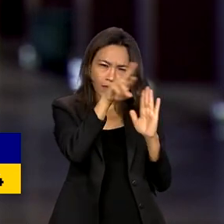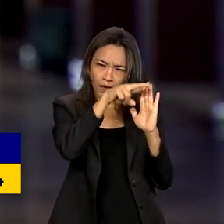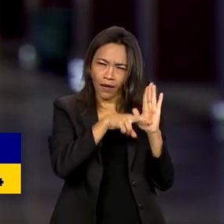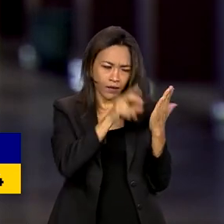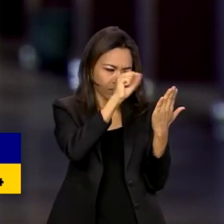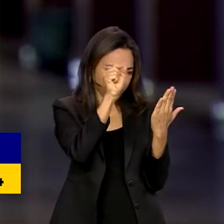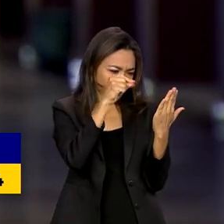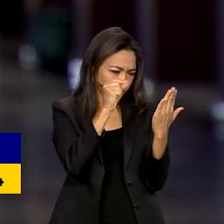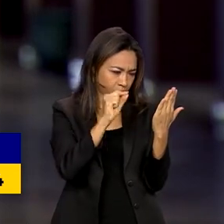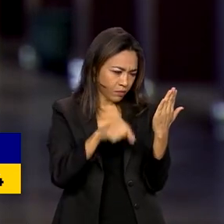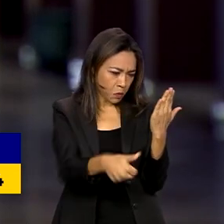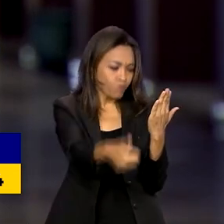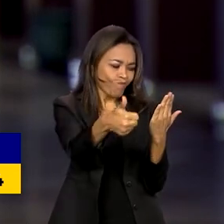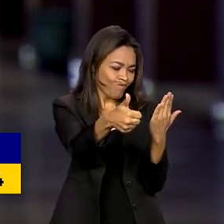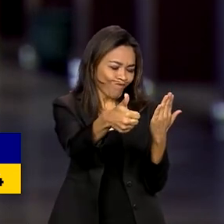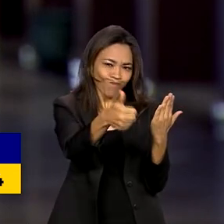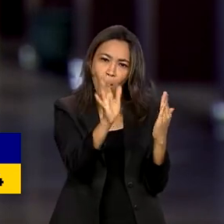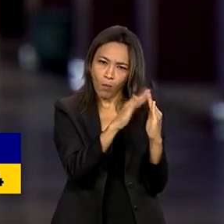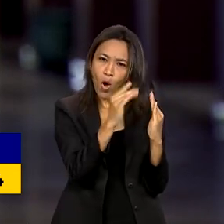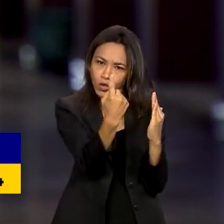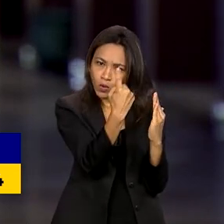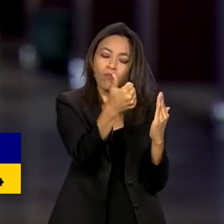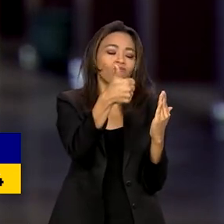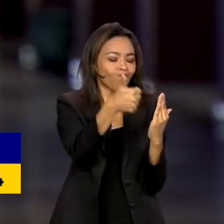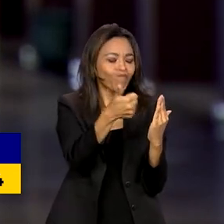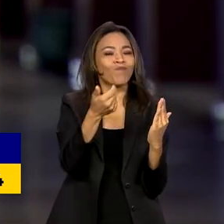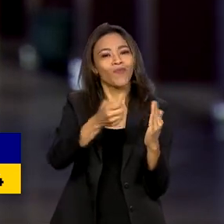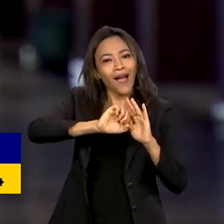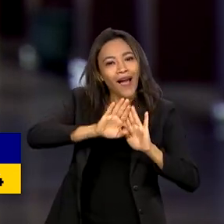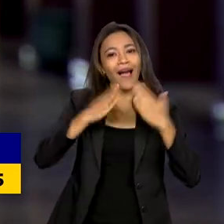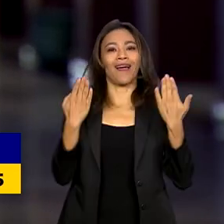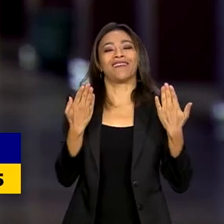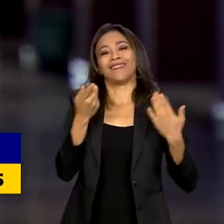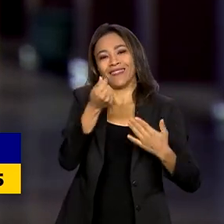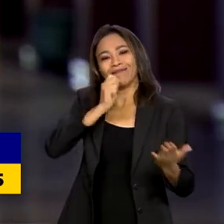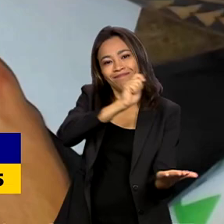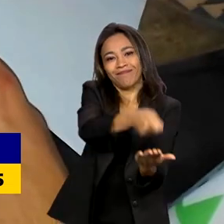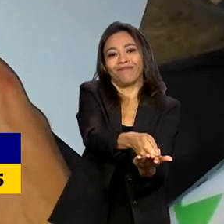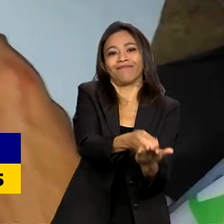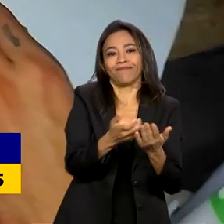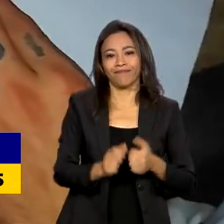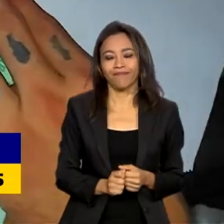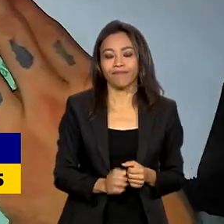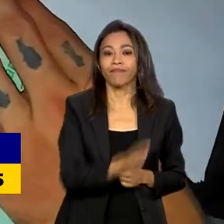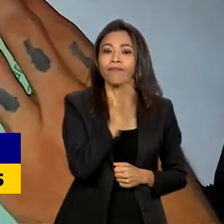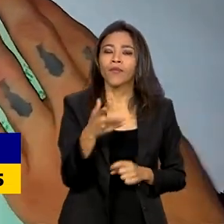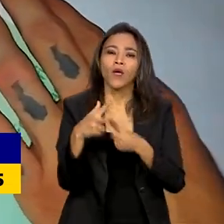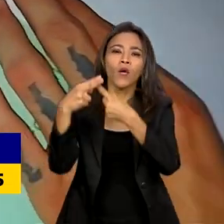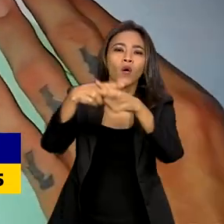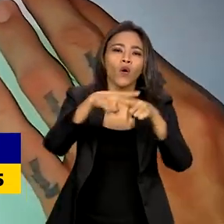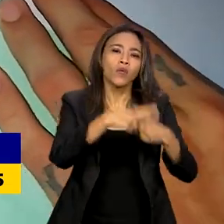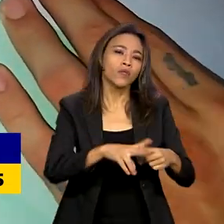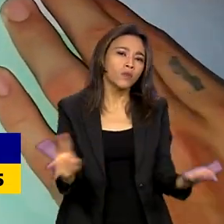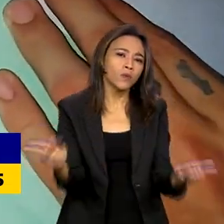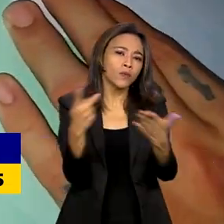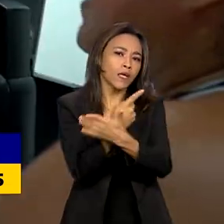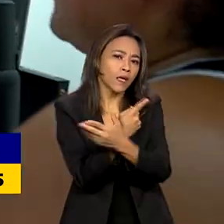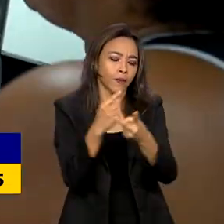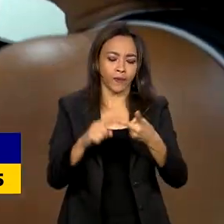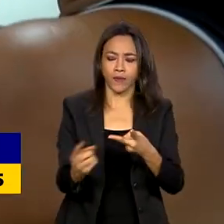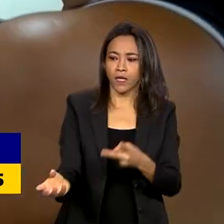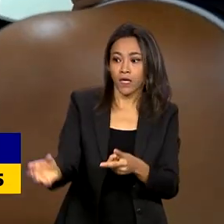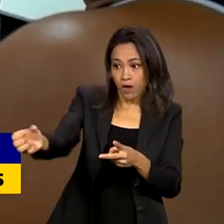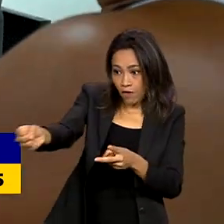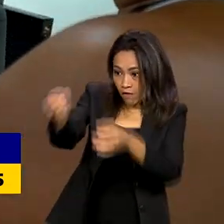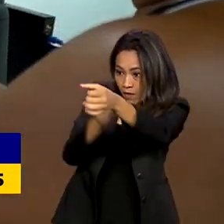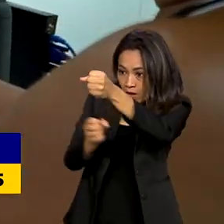Família e comprove que mora sozinha, o benefício volta a ser pago. Para corrigir os erros e incluir famílias que